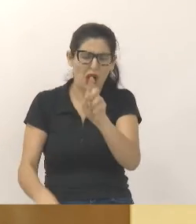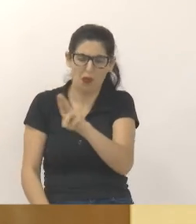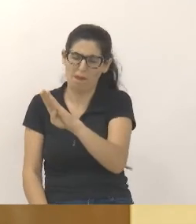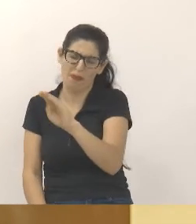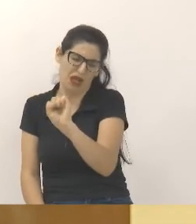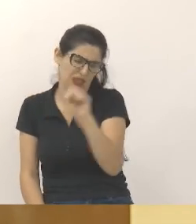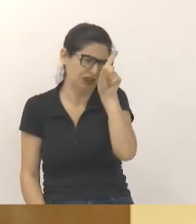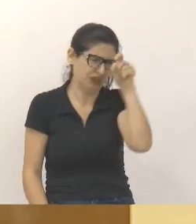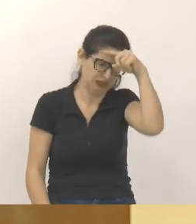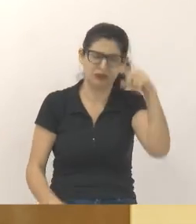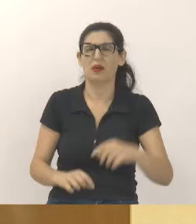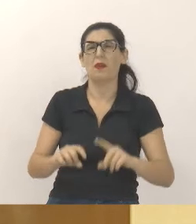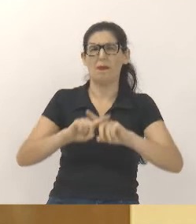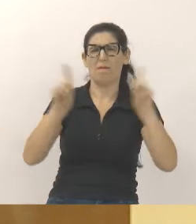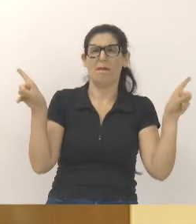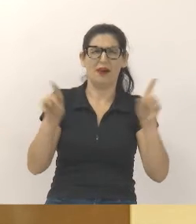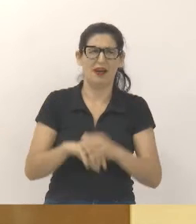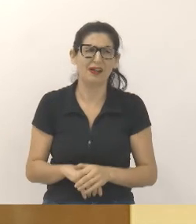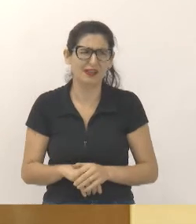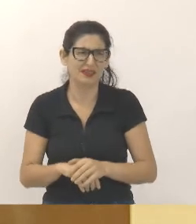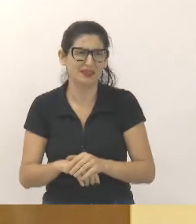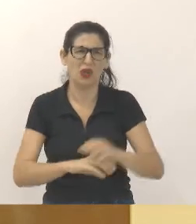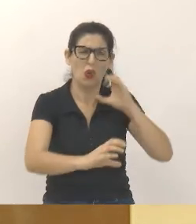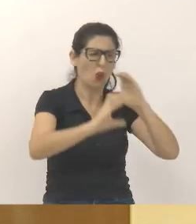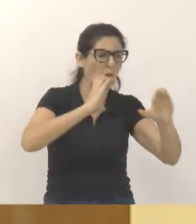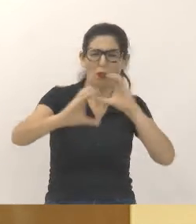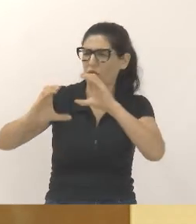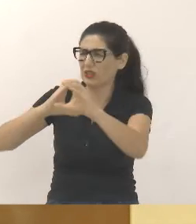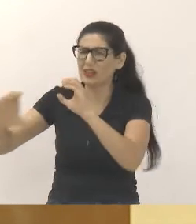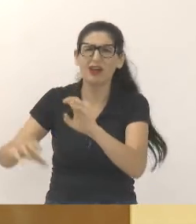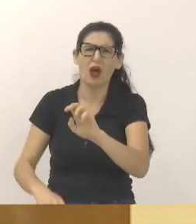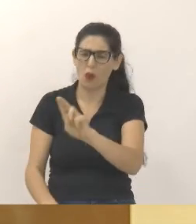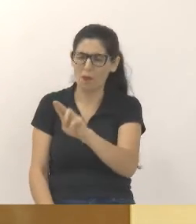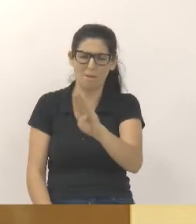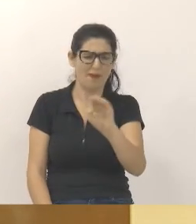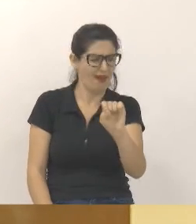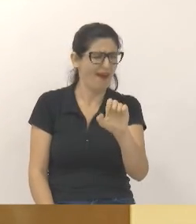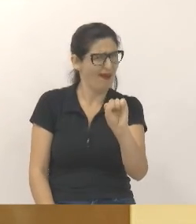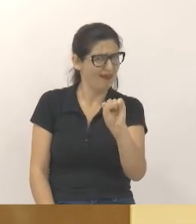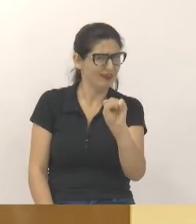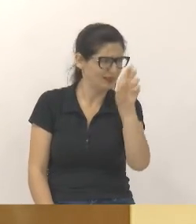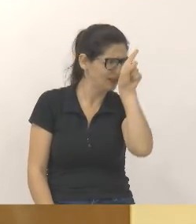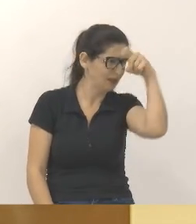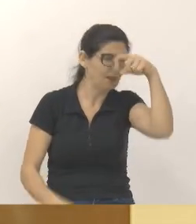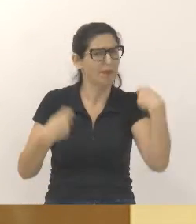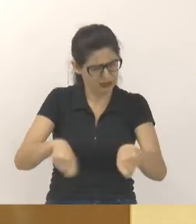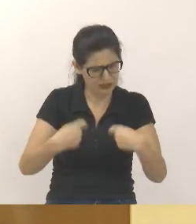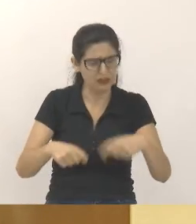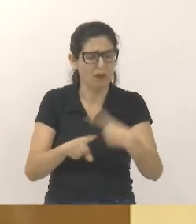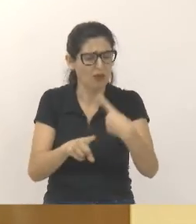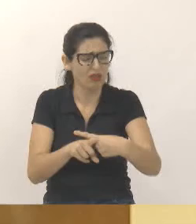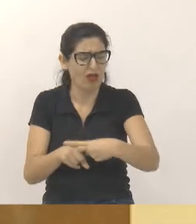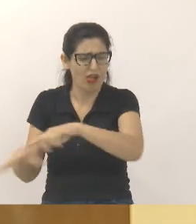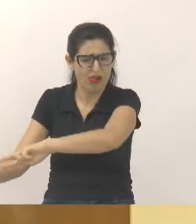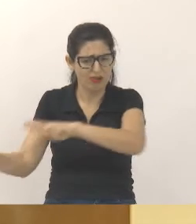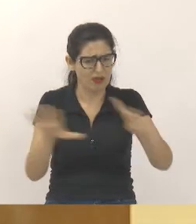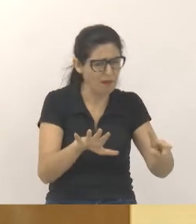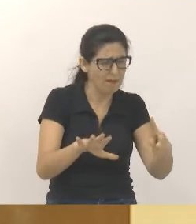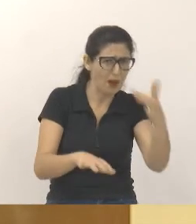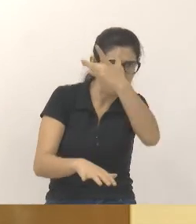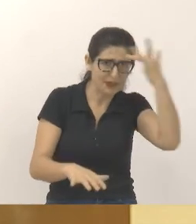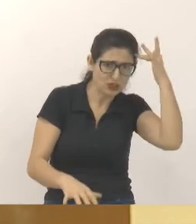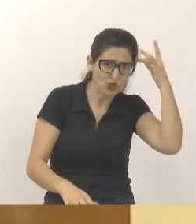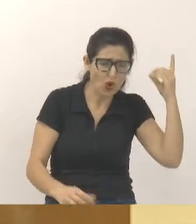eu peço para a Secretaria de Saúde comunicar as UBSs, porque essa semana mesmo eu recebi em meu gabinete um